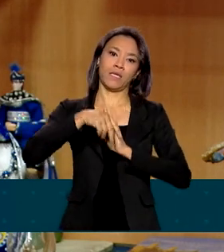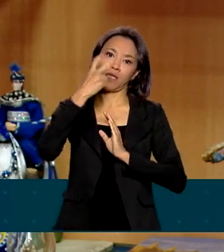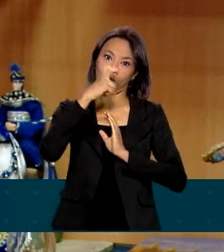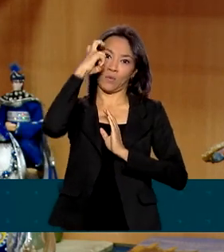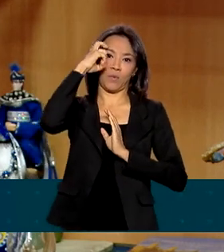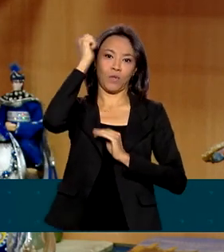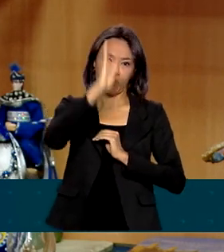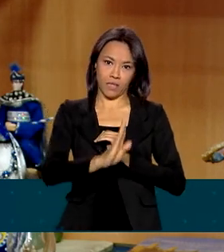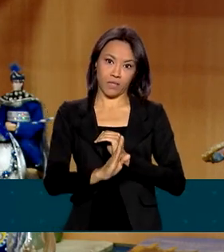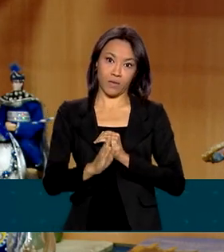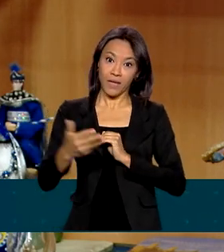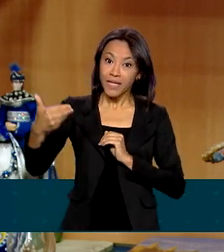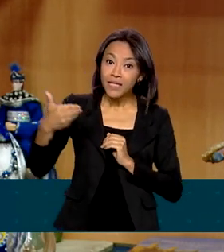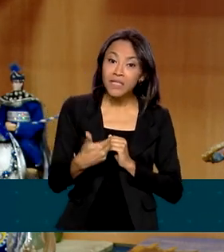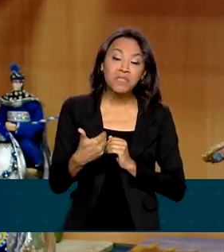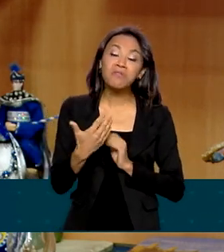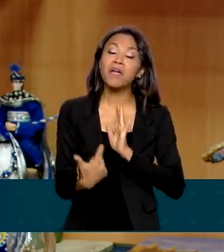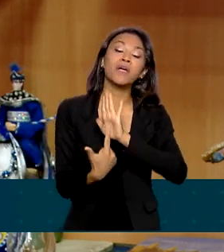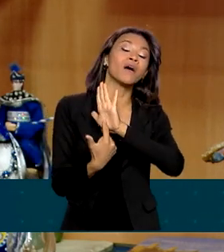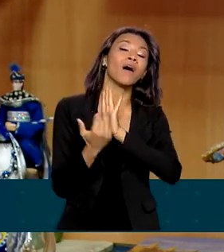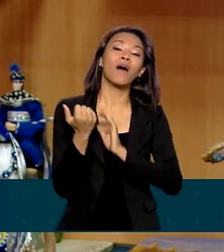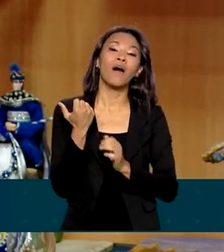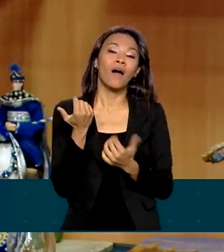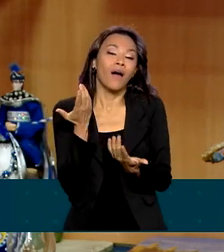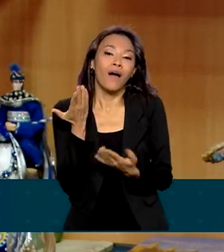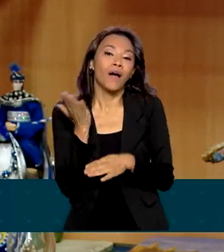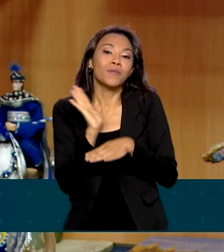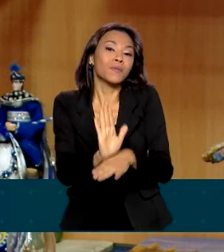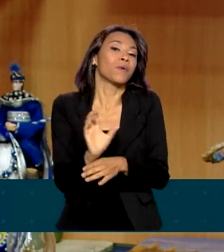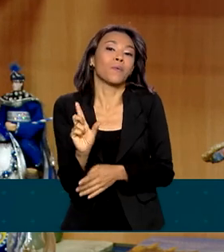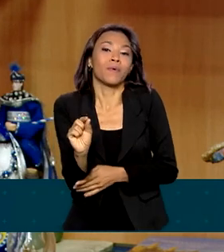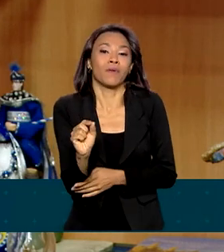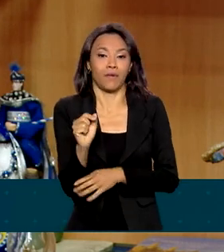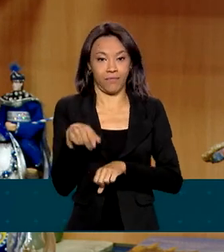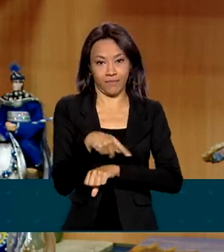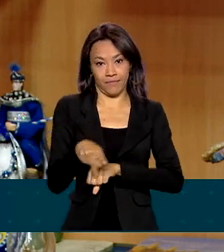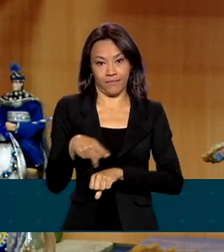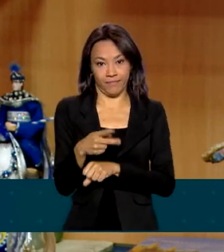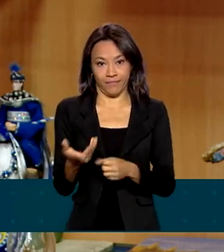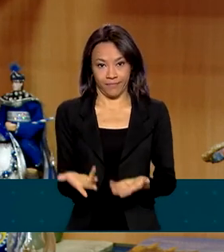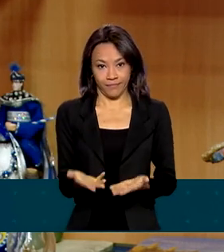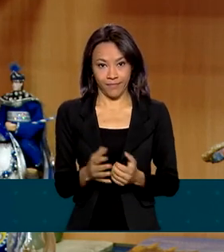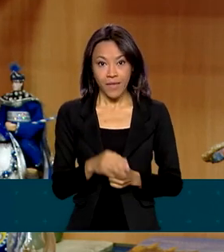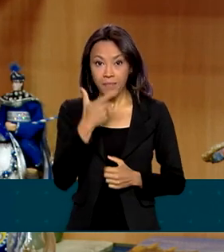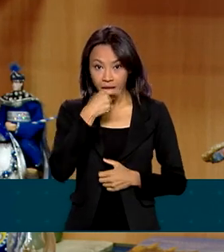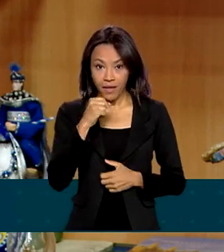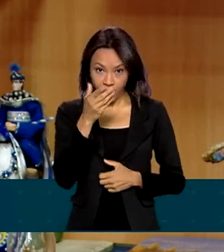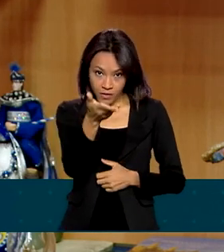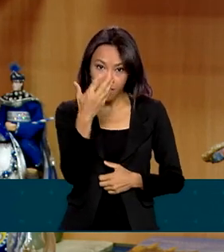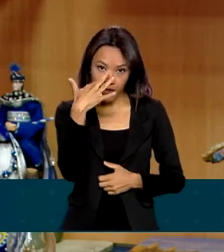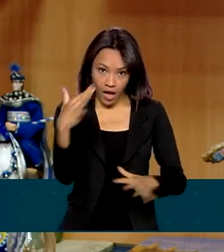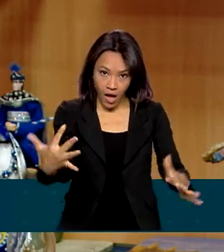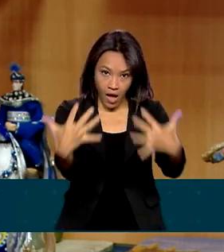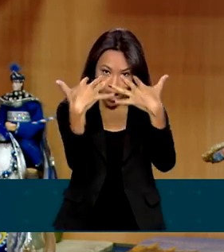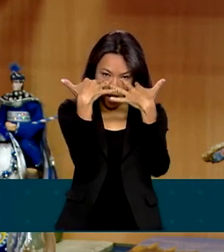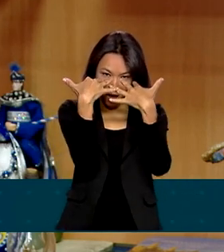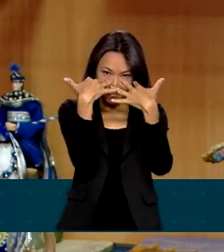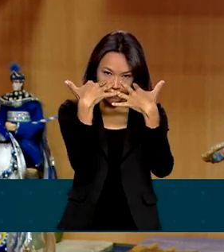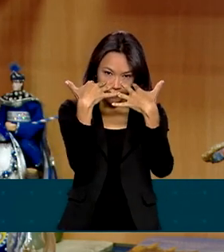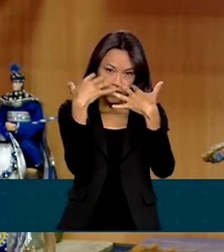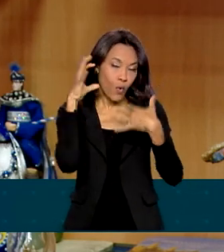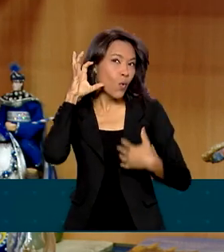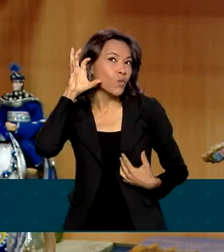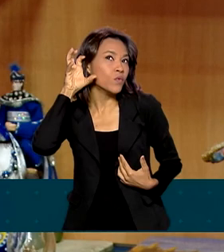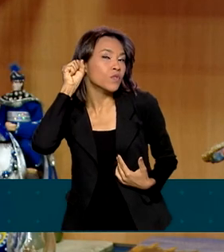perguntar, isso daí vai beneficiar o que para o cantor do forró, diga-se, bicho? Para quem está me ouvindo agora, chega mais perto do rádio.